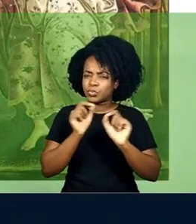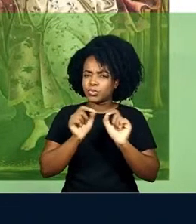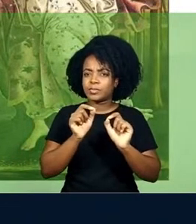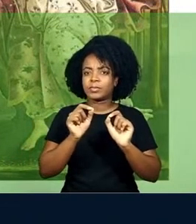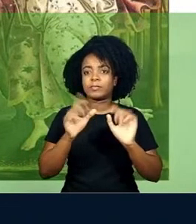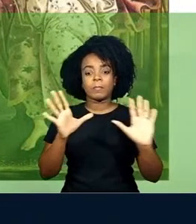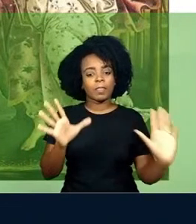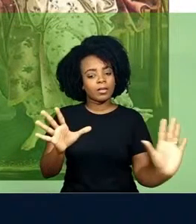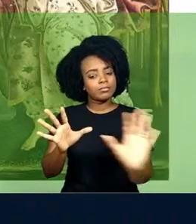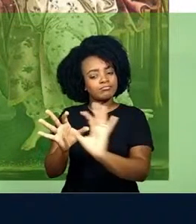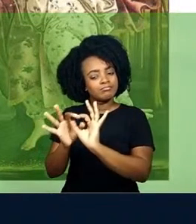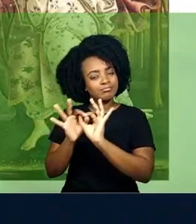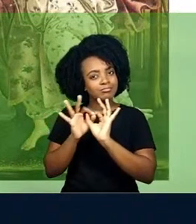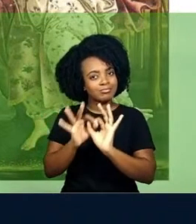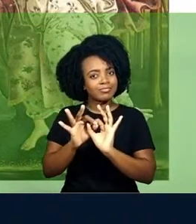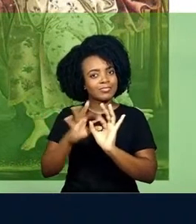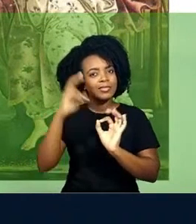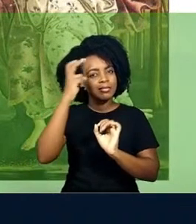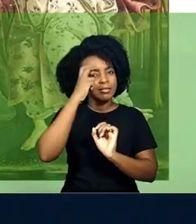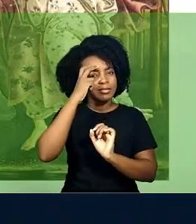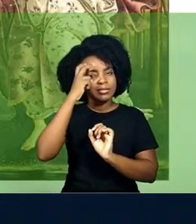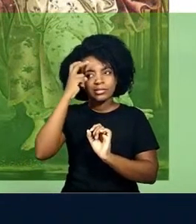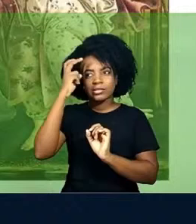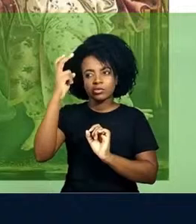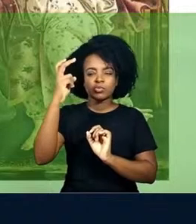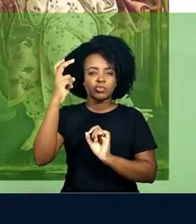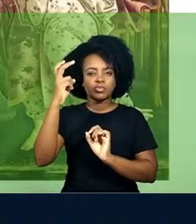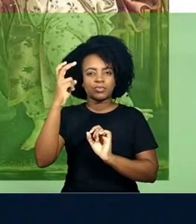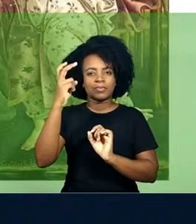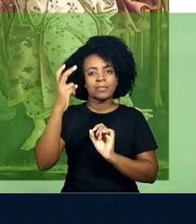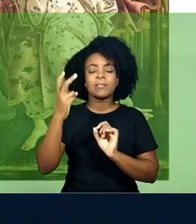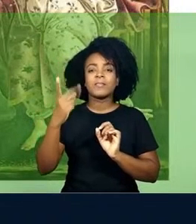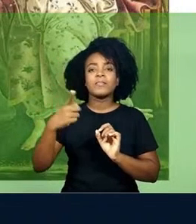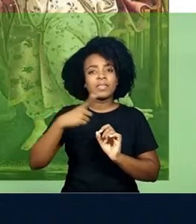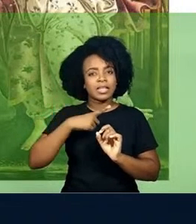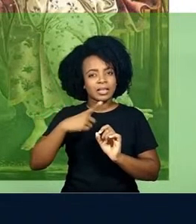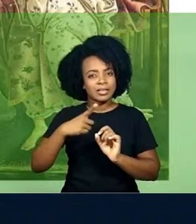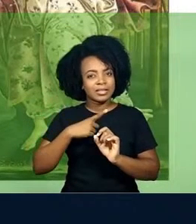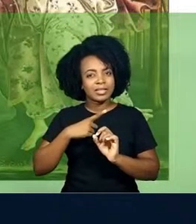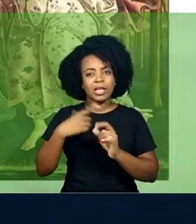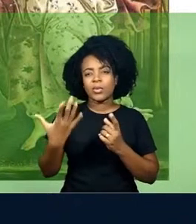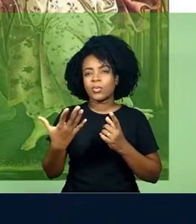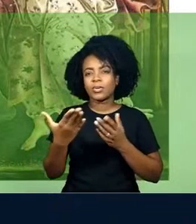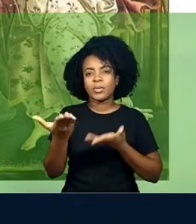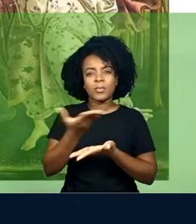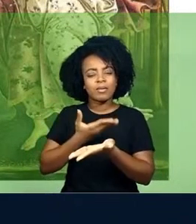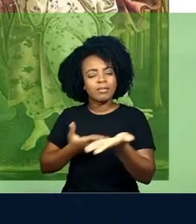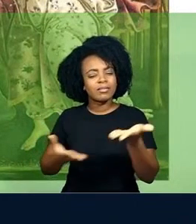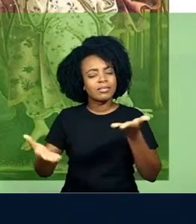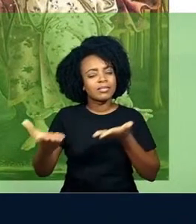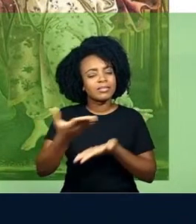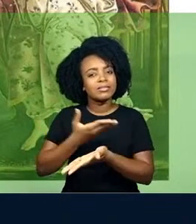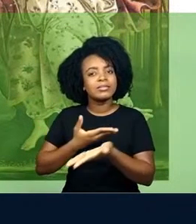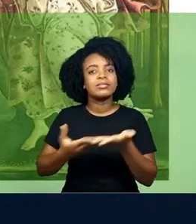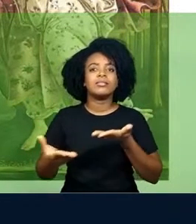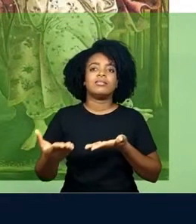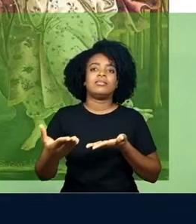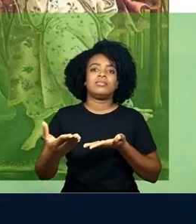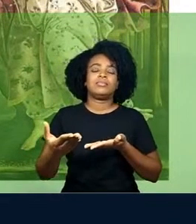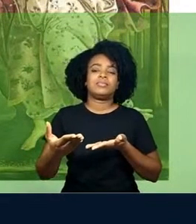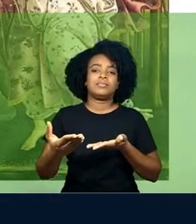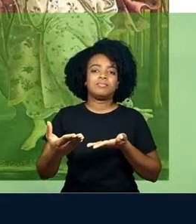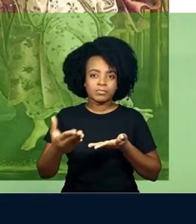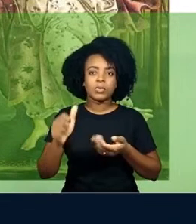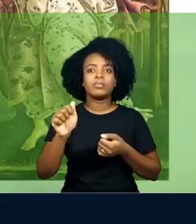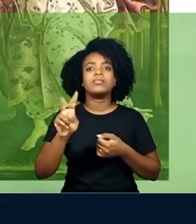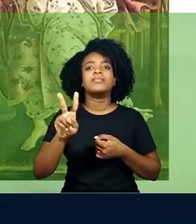criação de conexões, essa inteligência que a participa na confecção de um entre, de estar na relação.